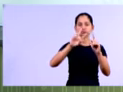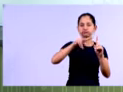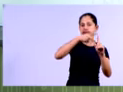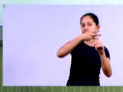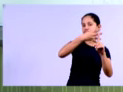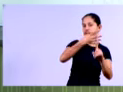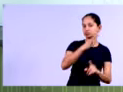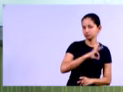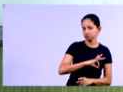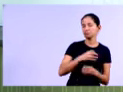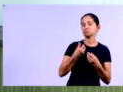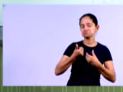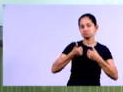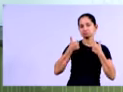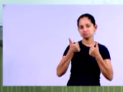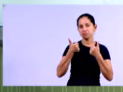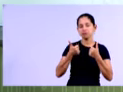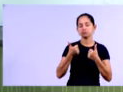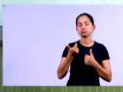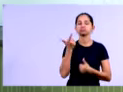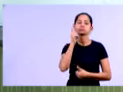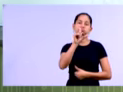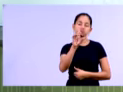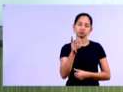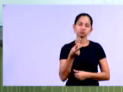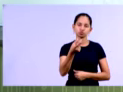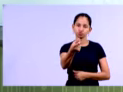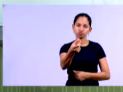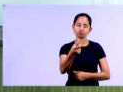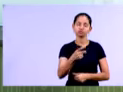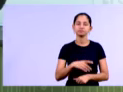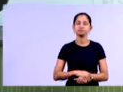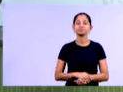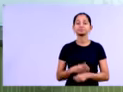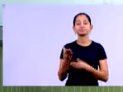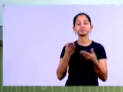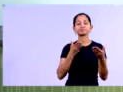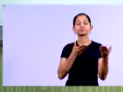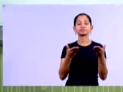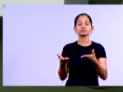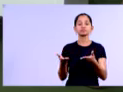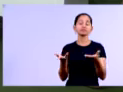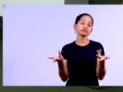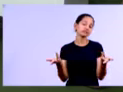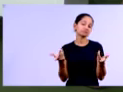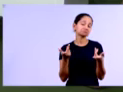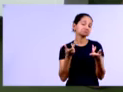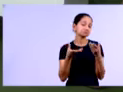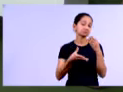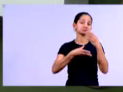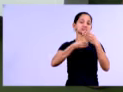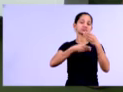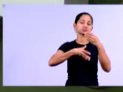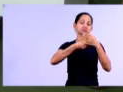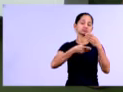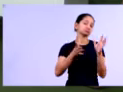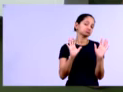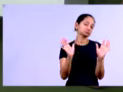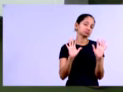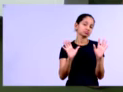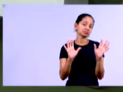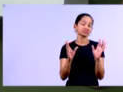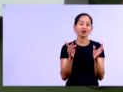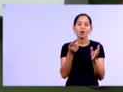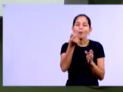positivos, né, no decorrer do período. Professor Kleber, você quer fazer algum complemento, né, uma vez que a nossa